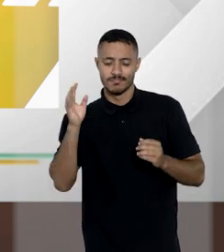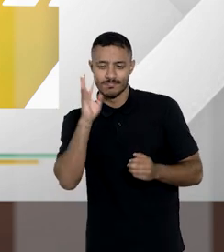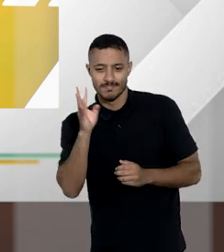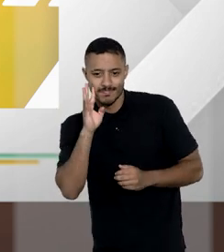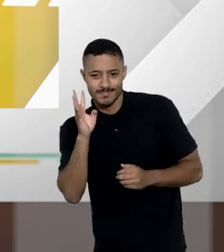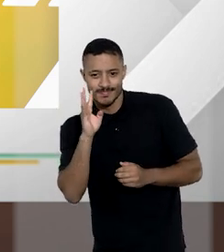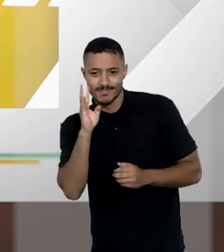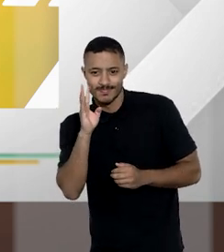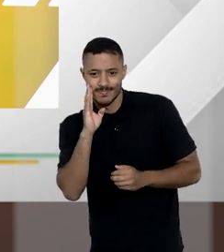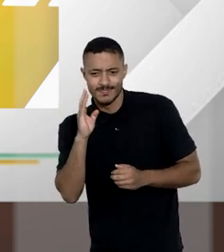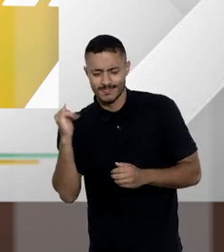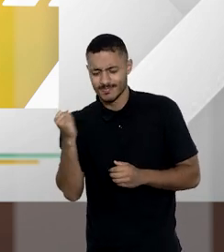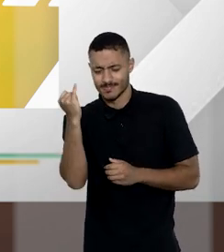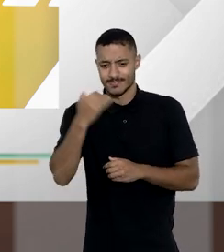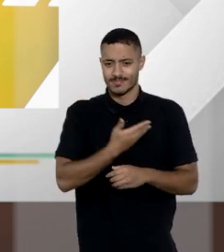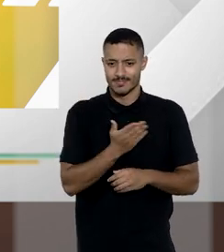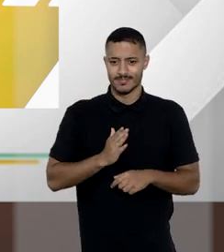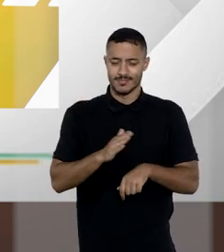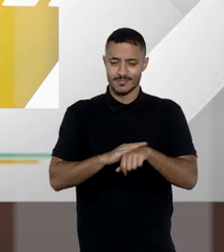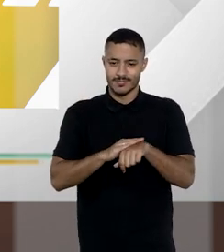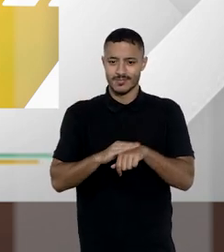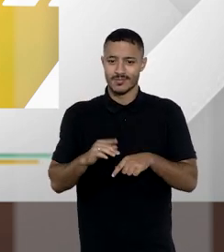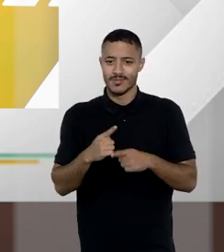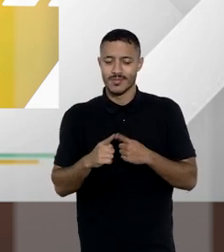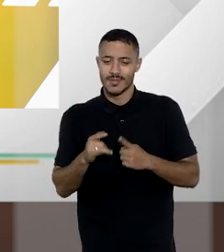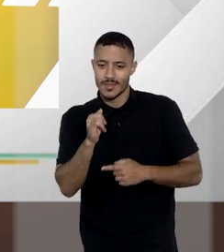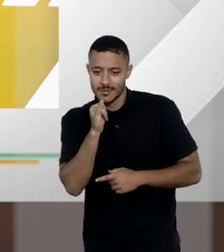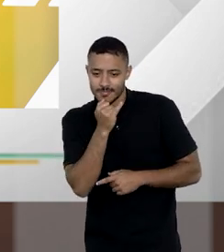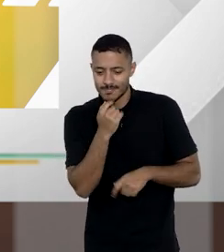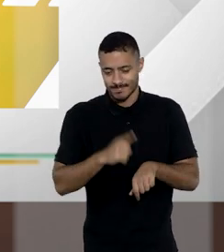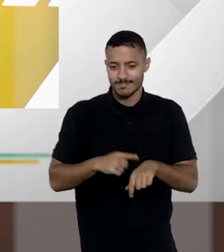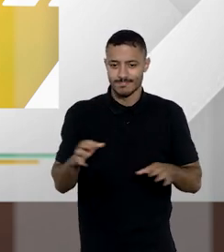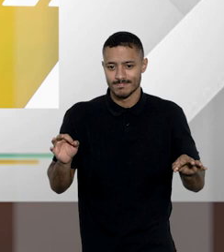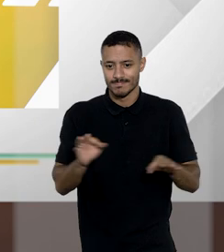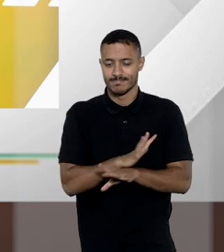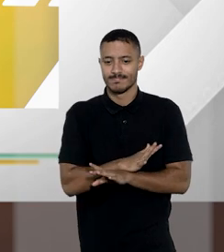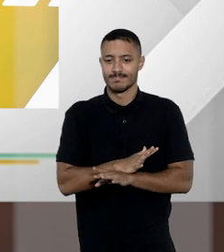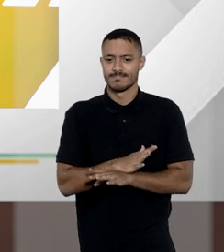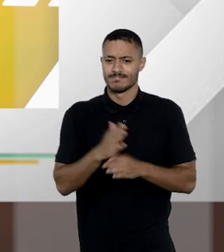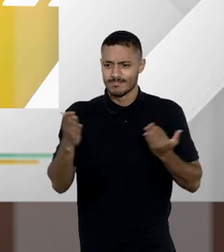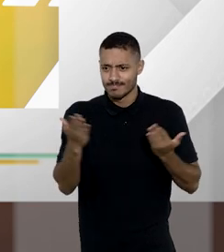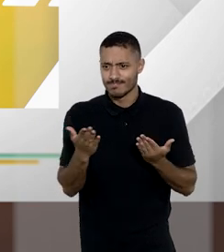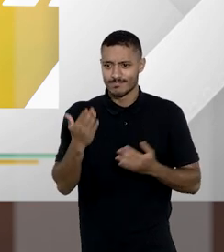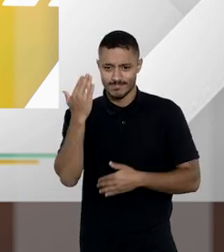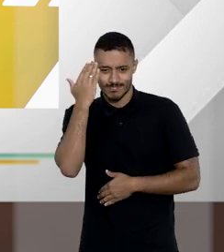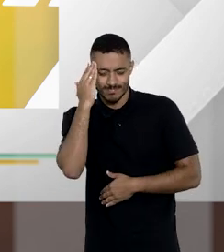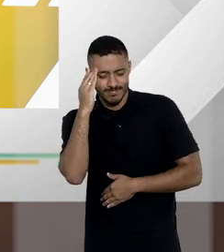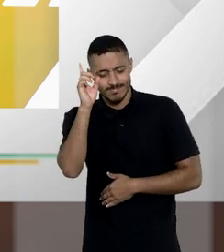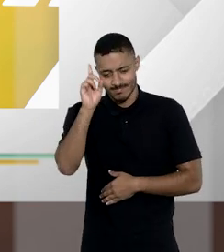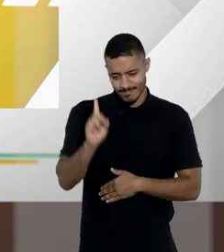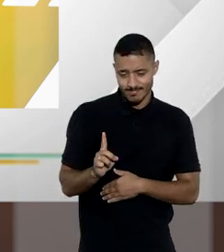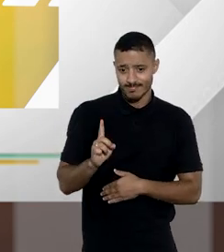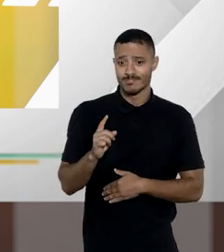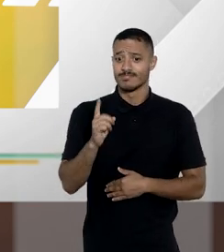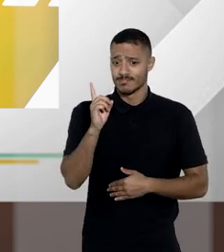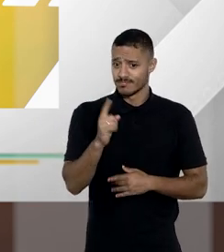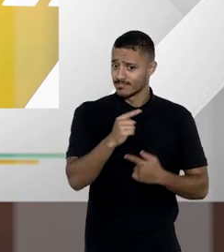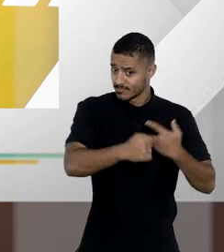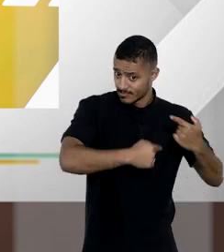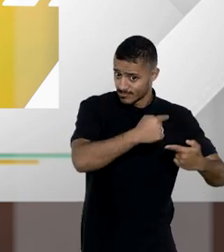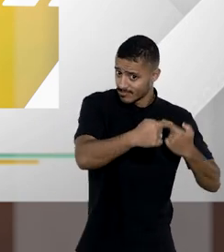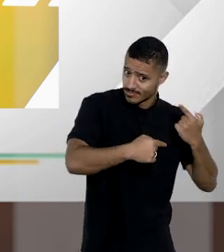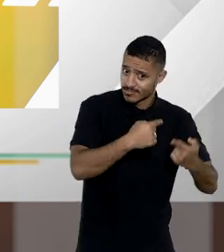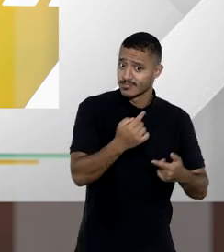muito bacana muito interessante a nossa conversa de hoje mas infelizmente o nosso tempo chegou ao fim e hoje você entendeu direito sobre